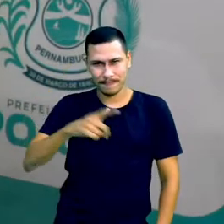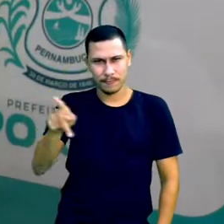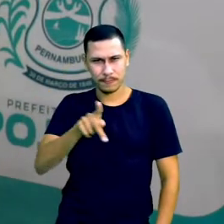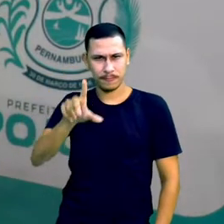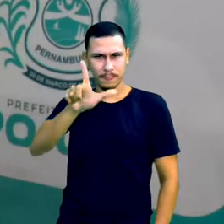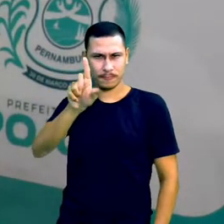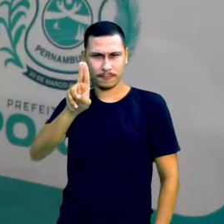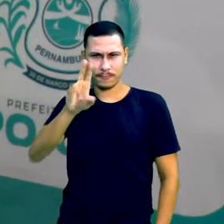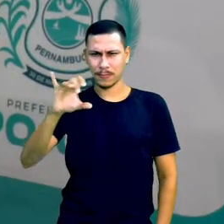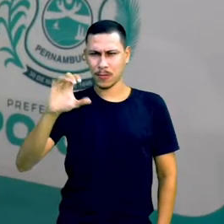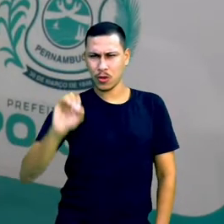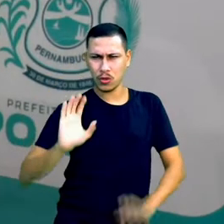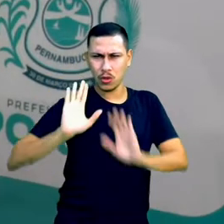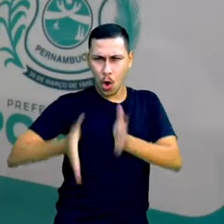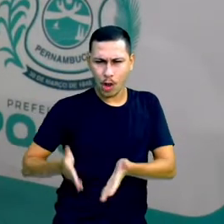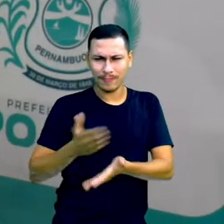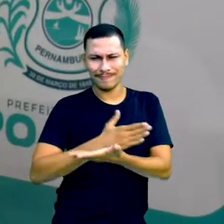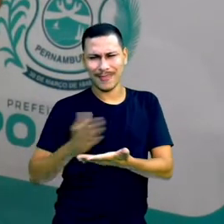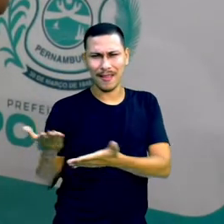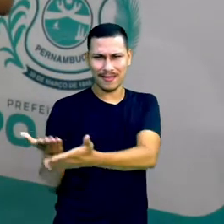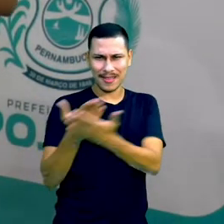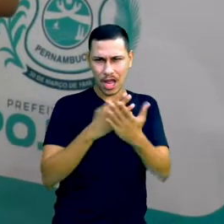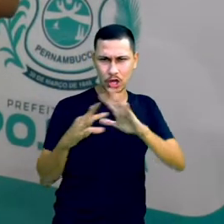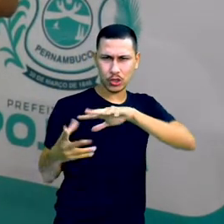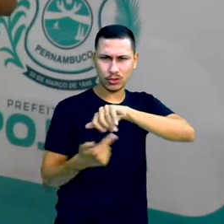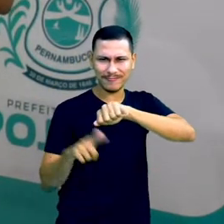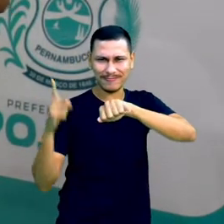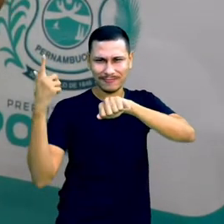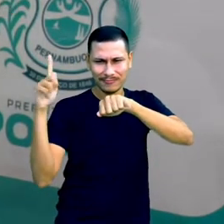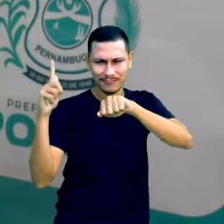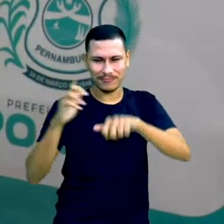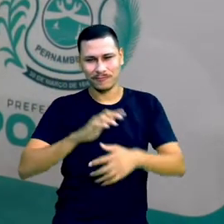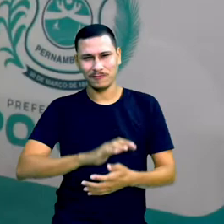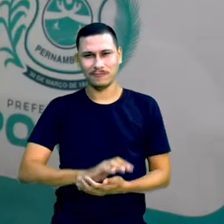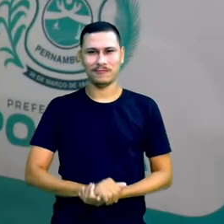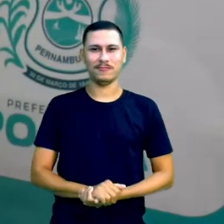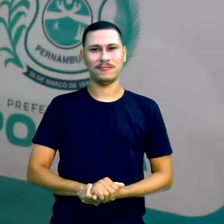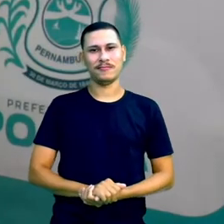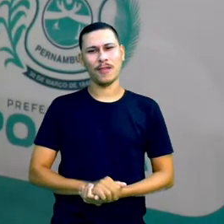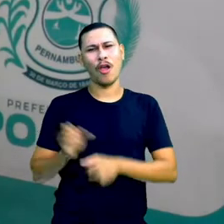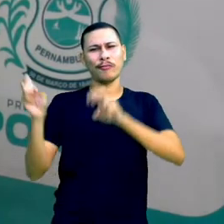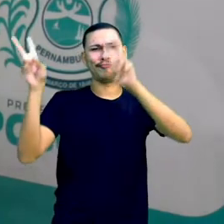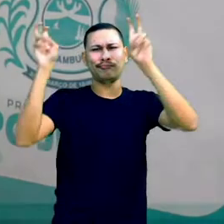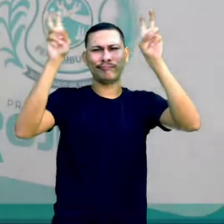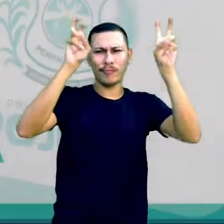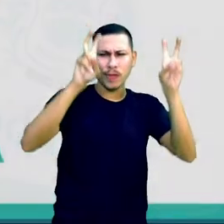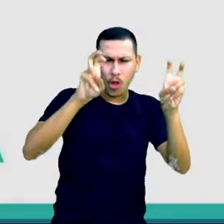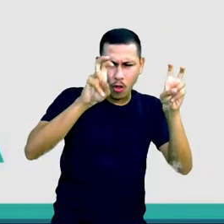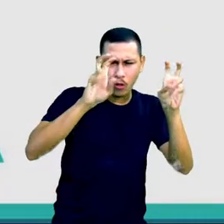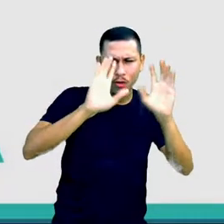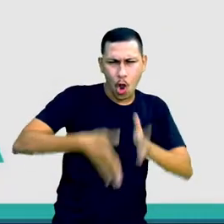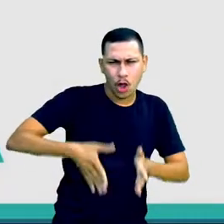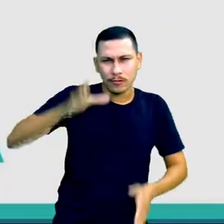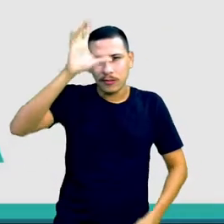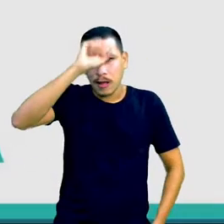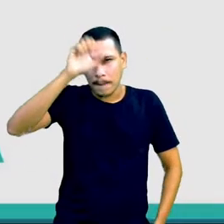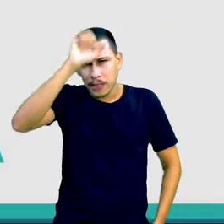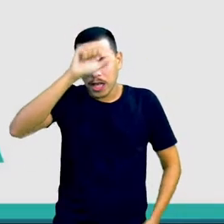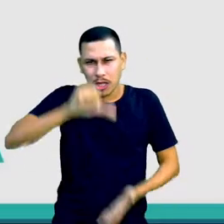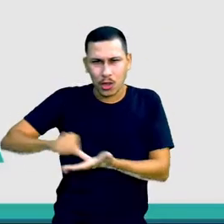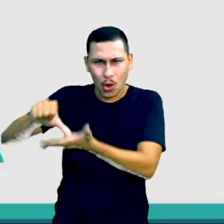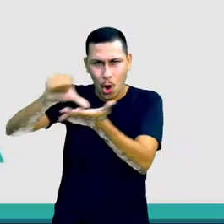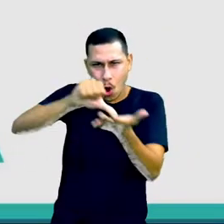Lúcio Neto e nós vamos começar agora a nossa aula de Geografia. O nosso assunto de hoje é localização